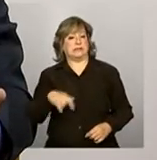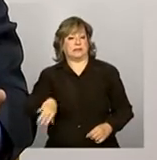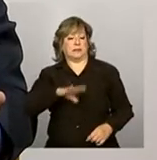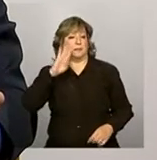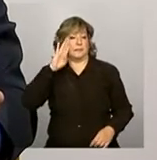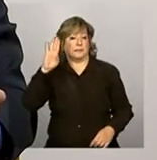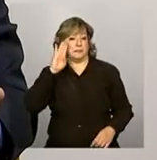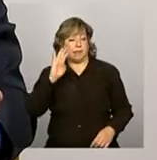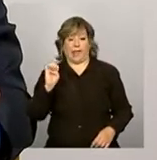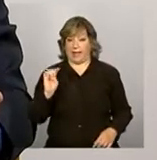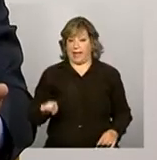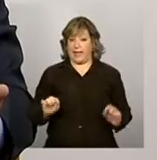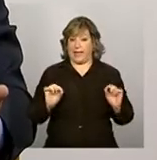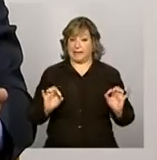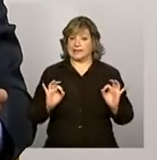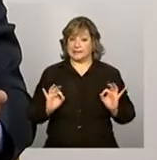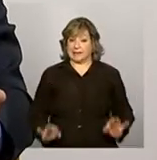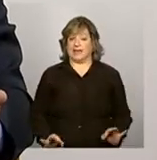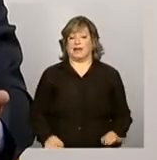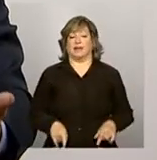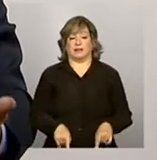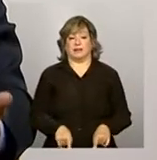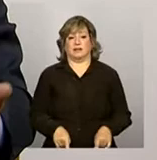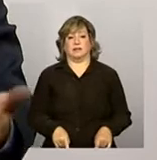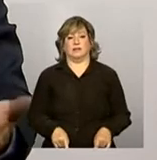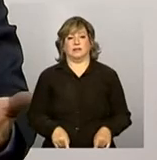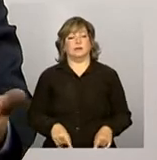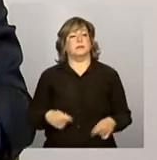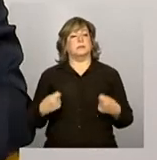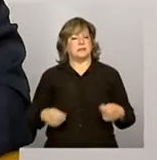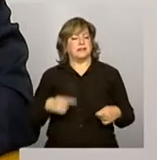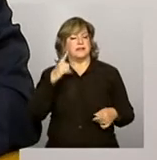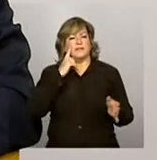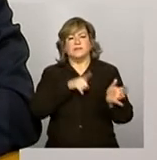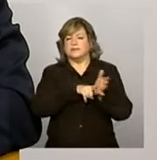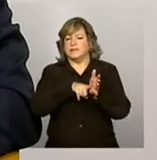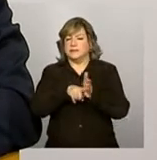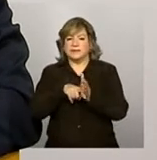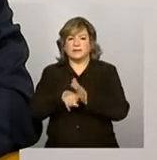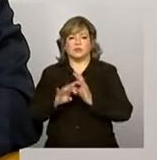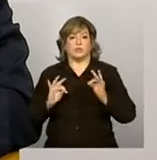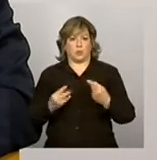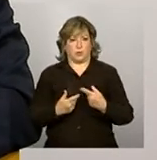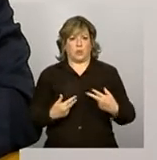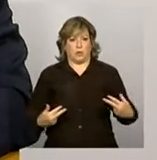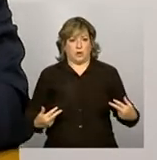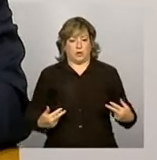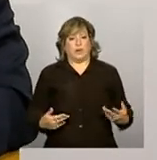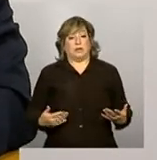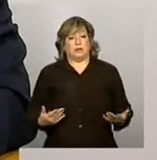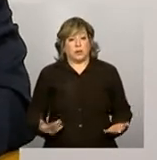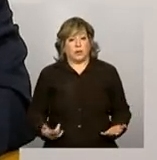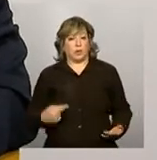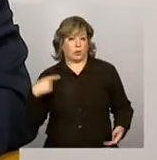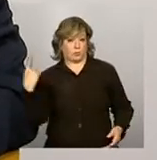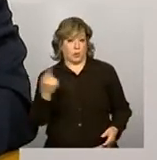são as prioridades que deveriam ser realmente elencadas, priorizadas. Então, cabe aos